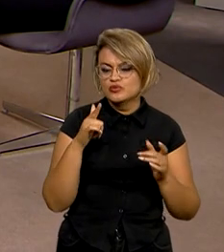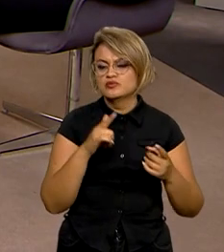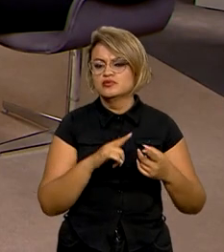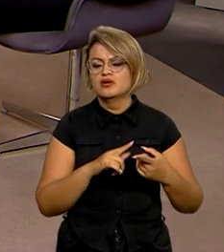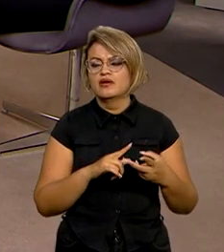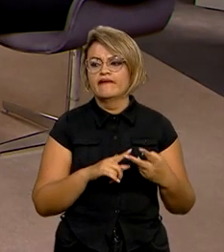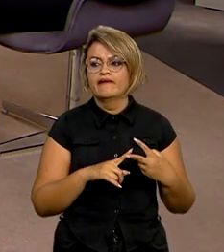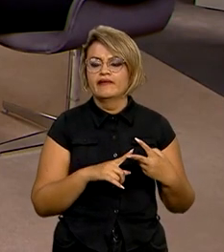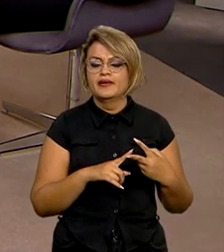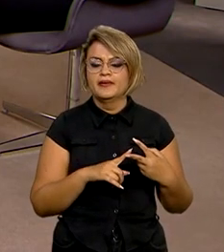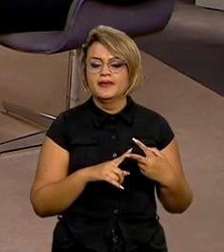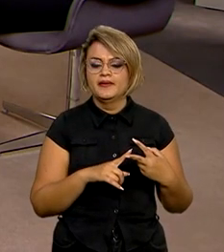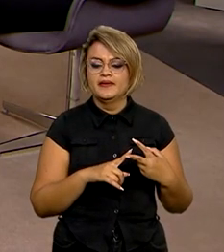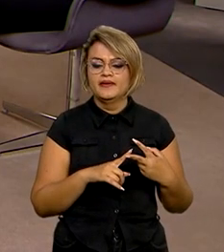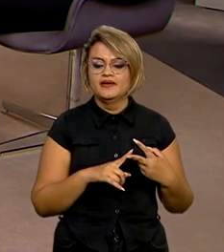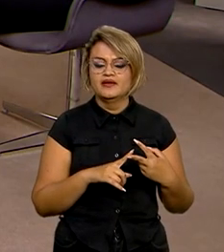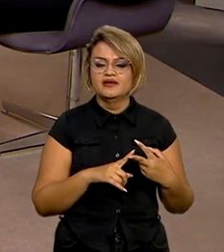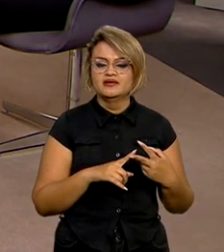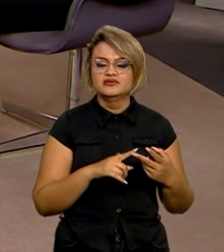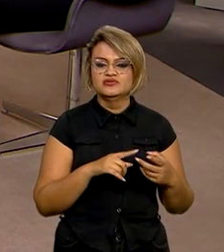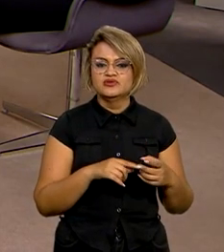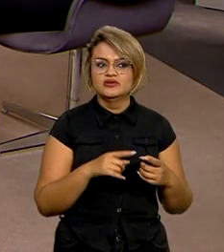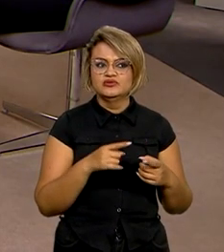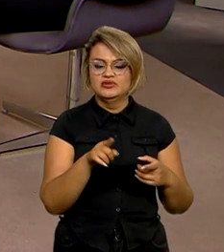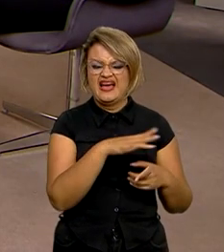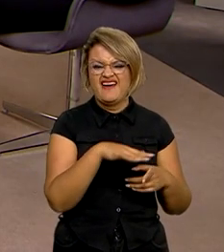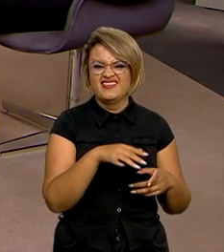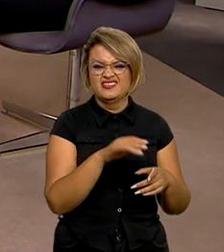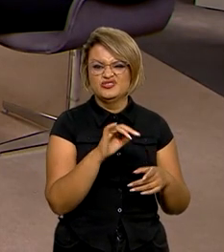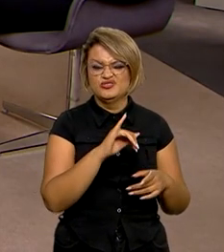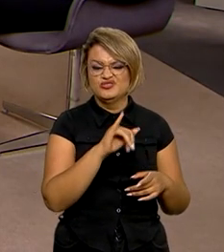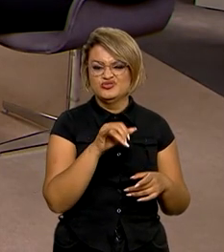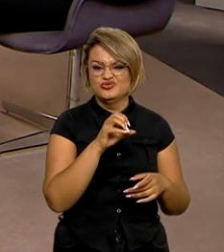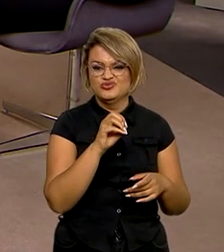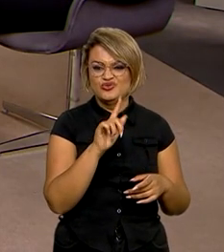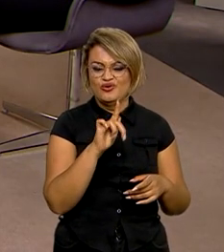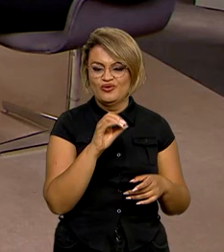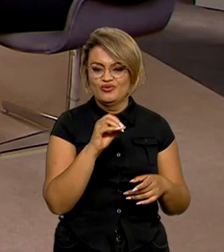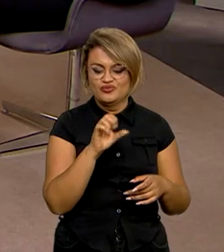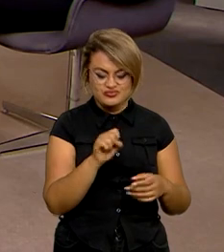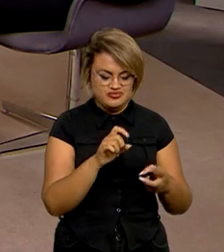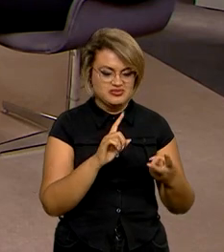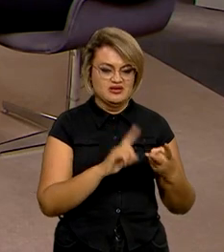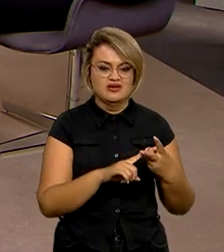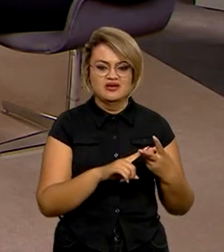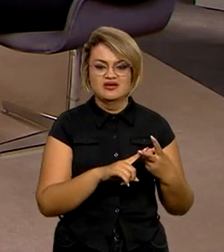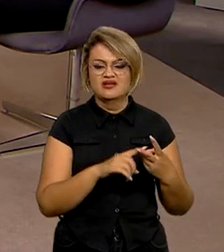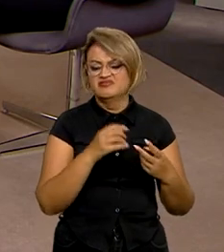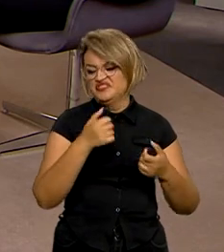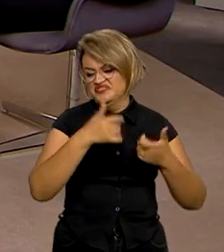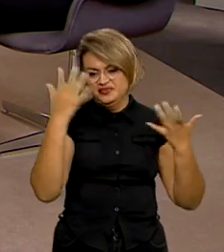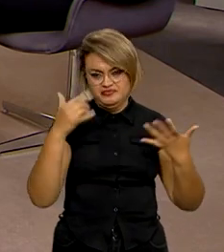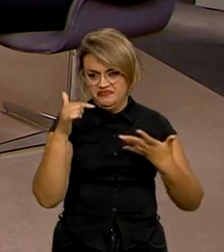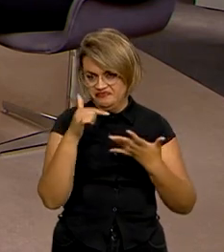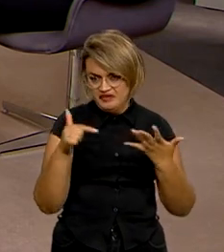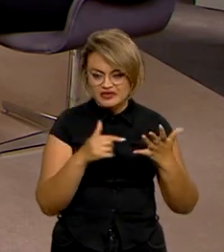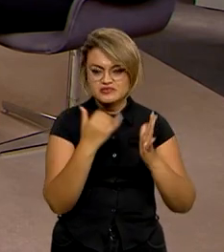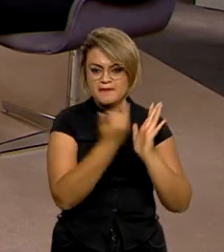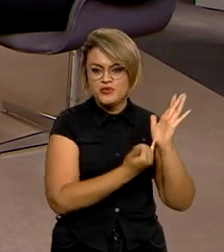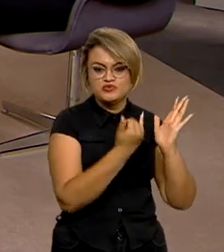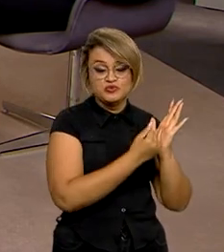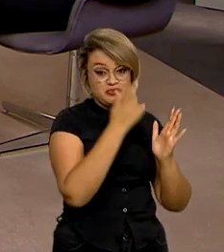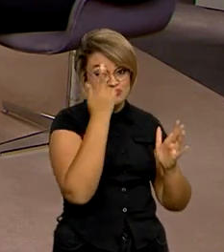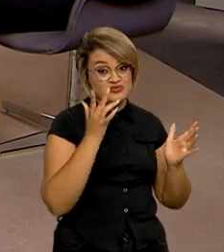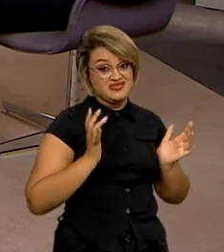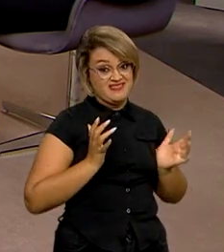Você tem a questão também... Dos super ricos. Dos fundos exclusivos, né? Dos offshore, etc. Existem muitas